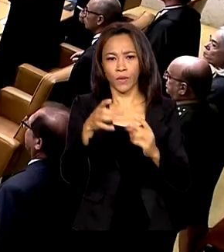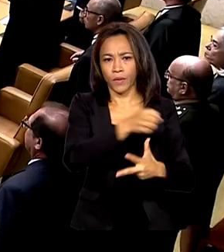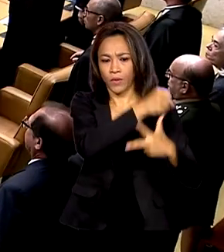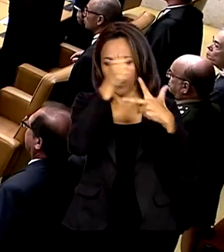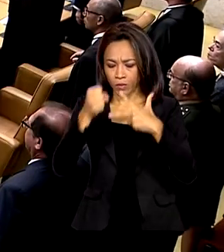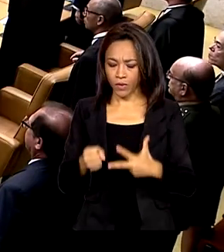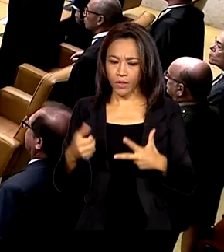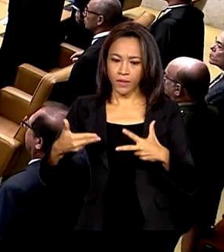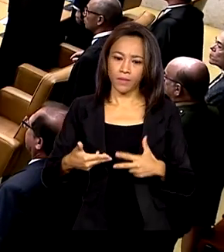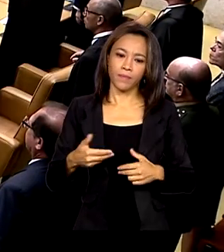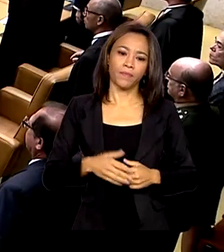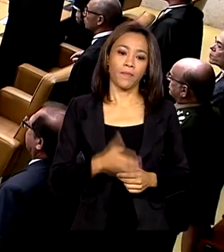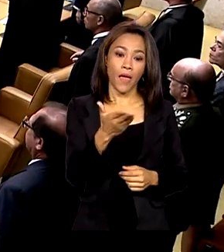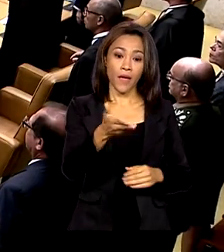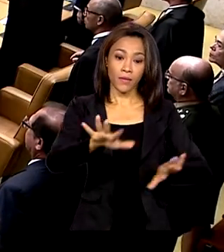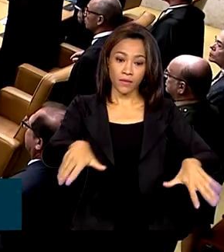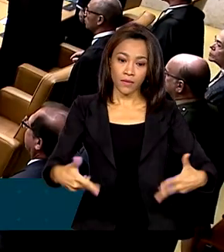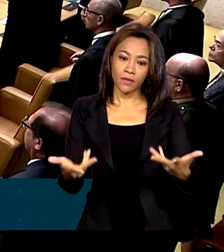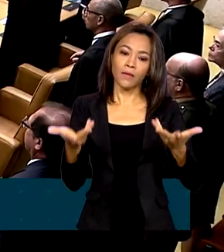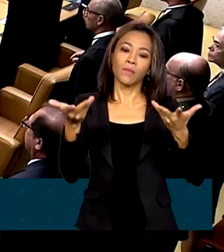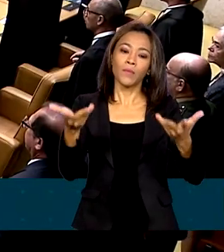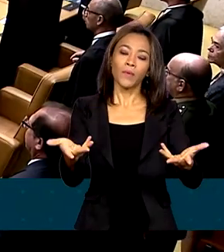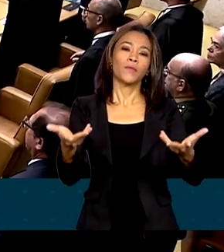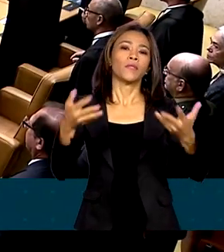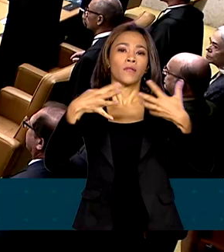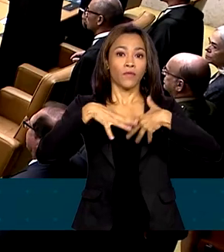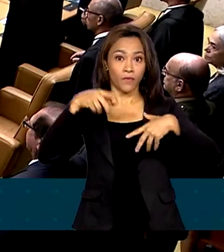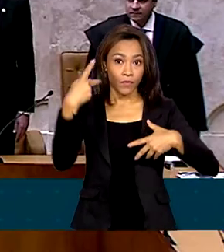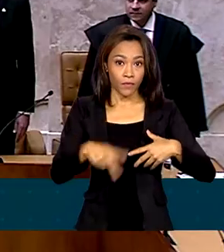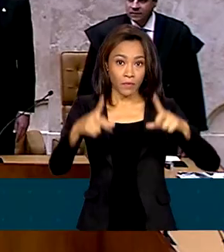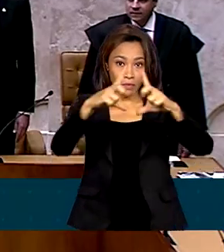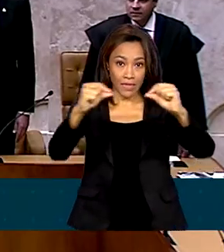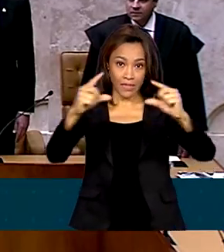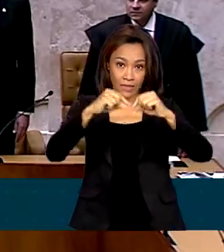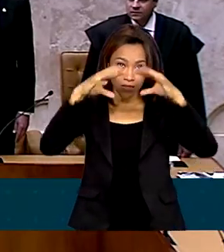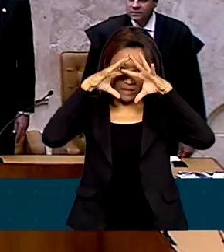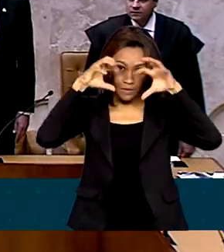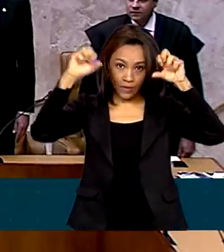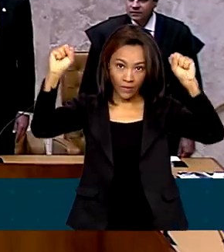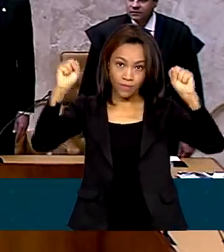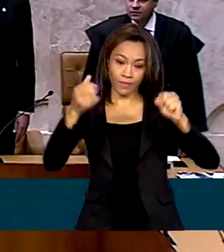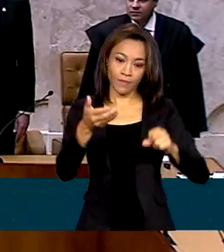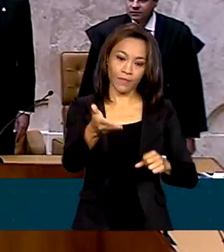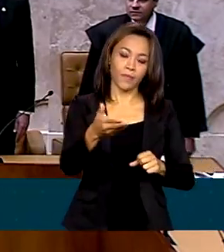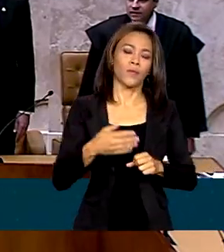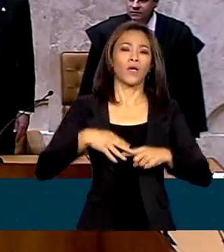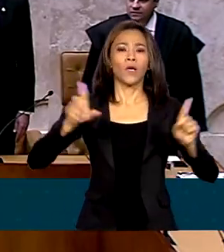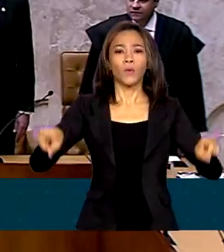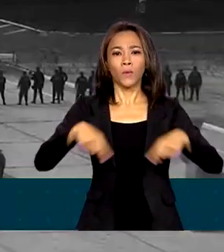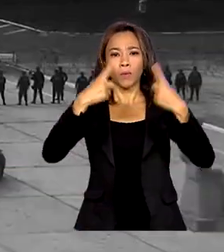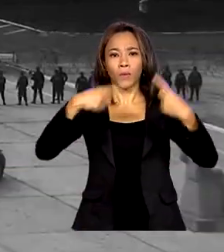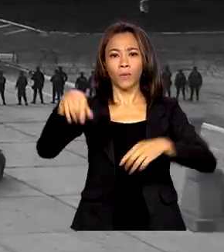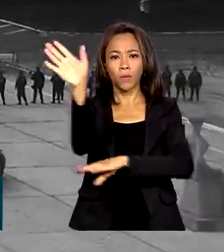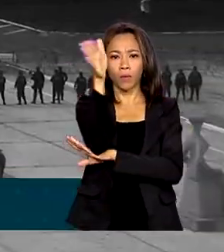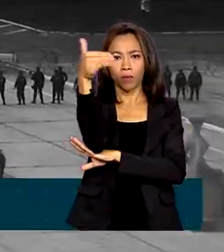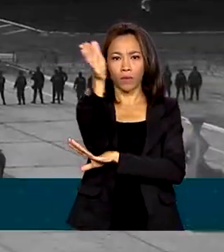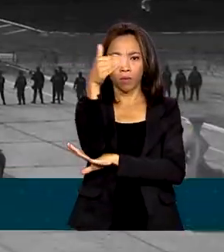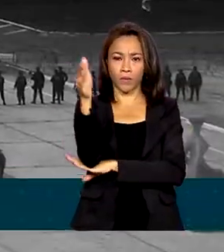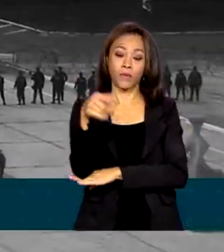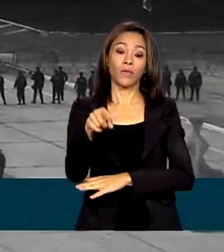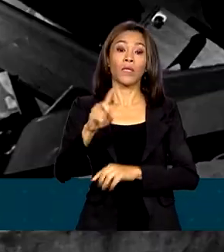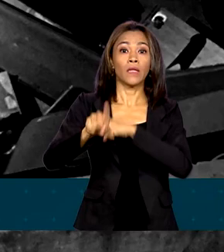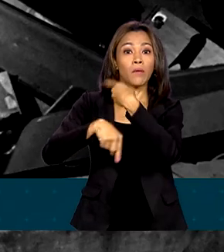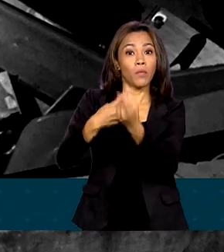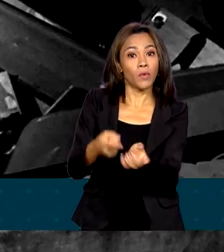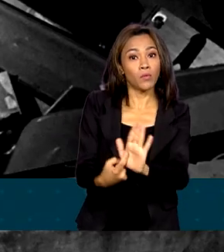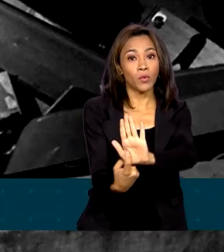A cerimônia foi na sede do tribunal em Brasília. Logo após a execução do hino nacional, foi exibido